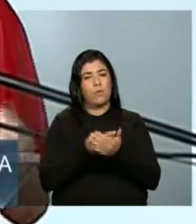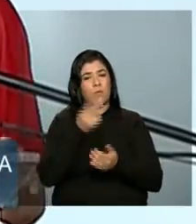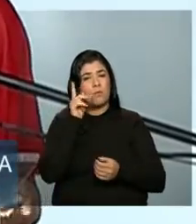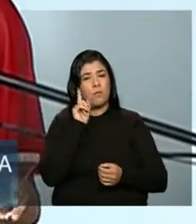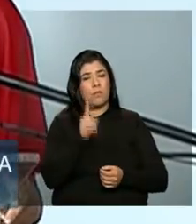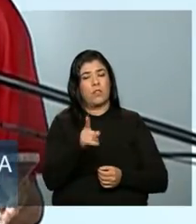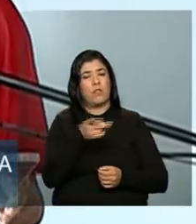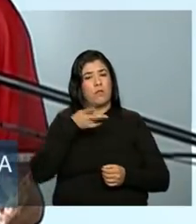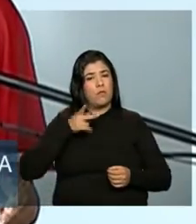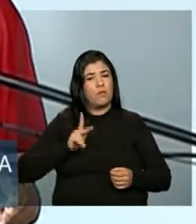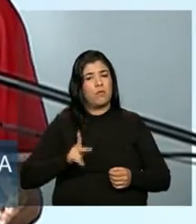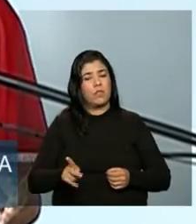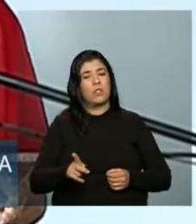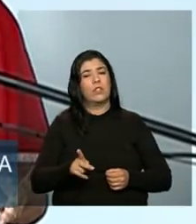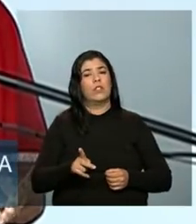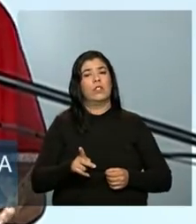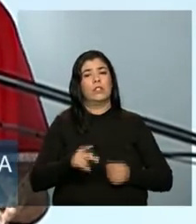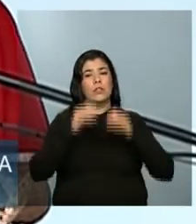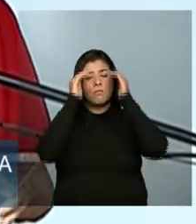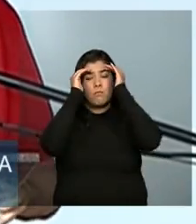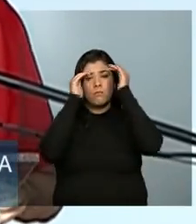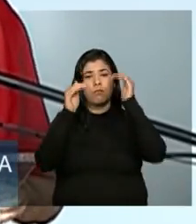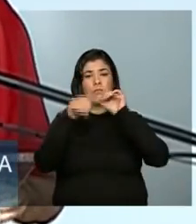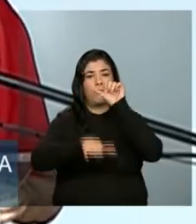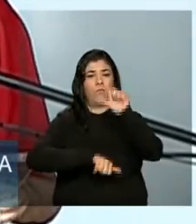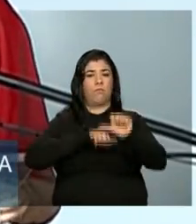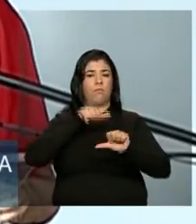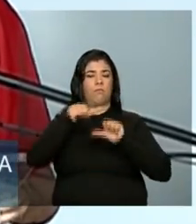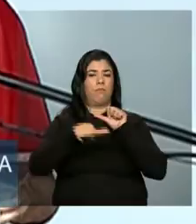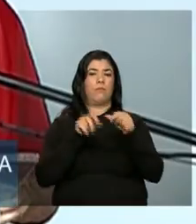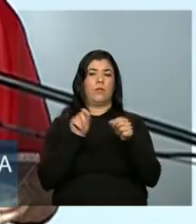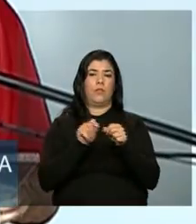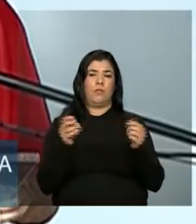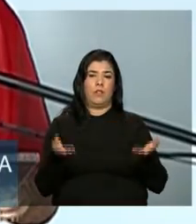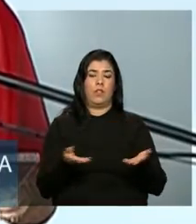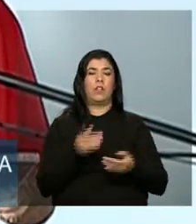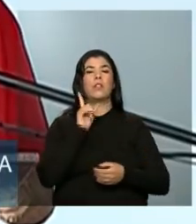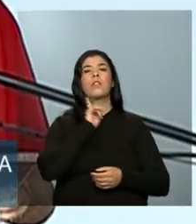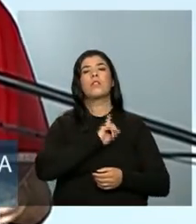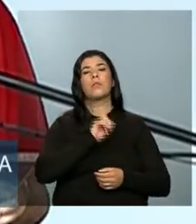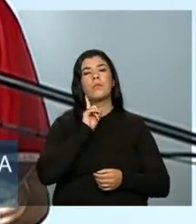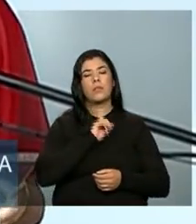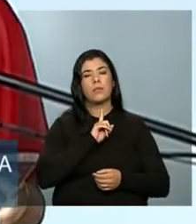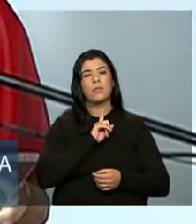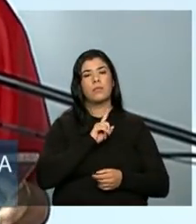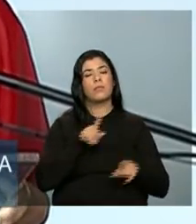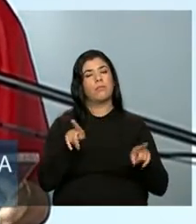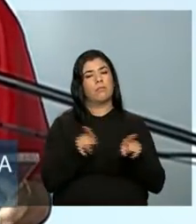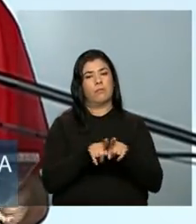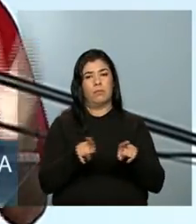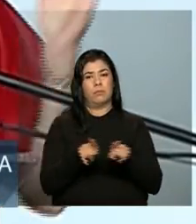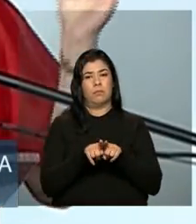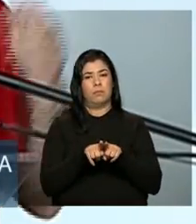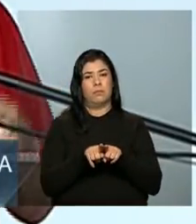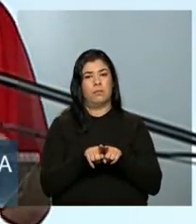todas essas transformações e realizações aqui em Minas Gerais. E também